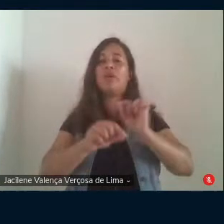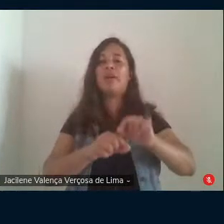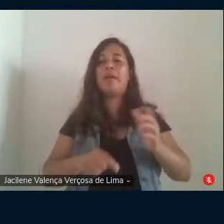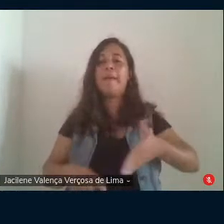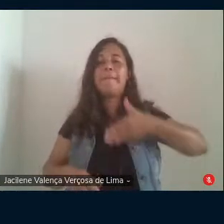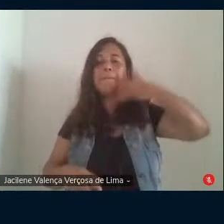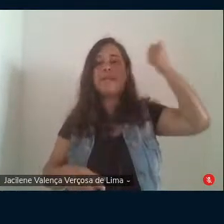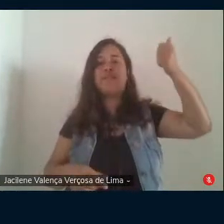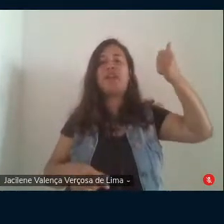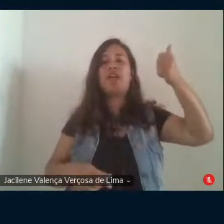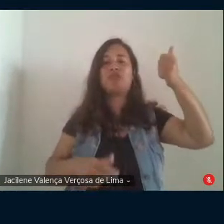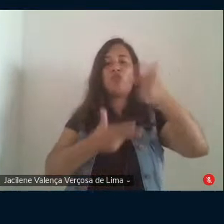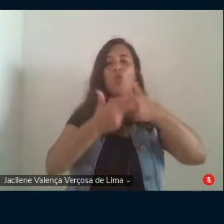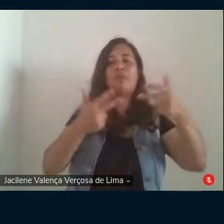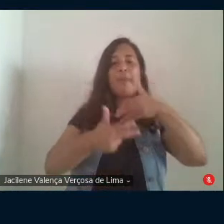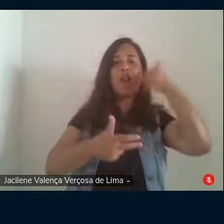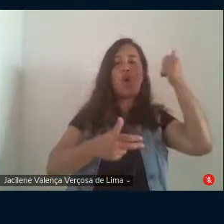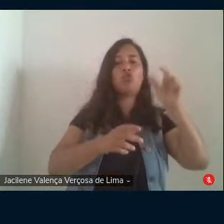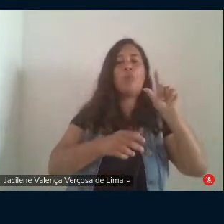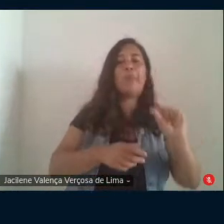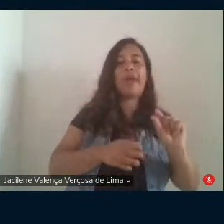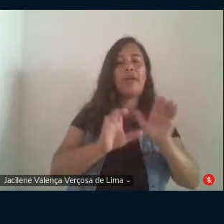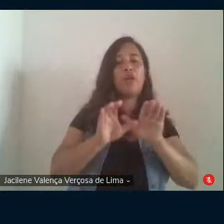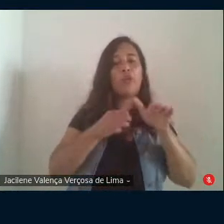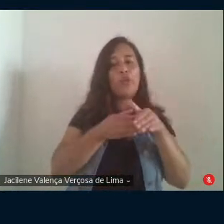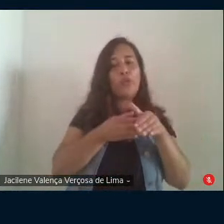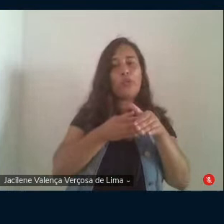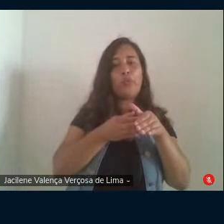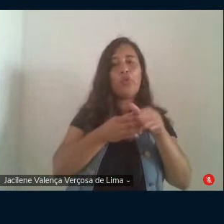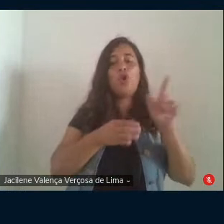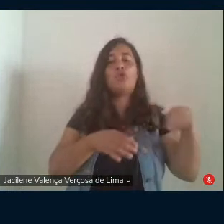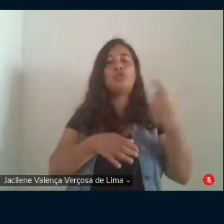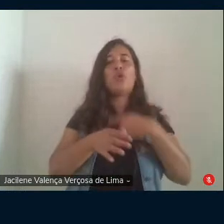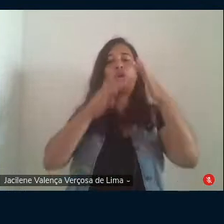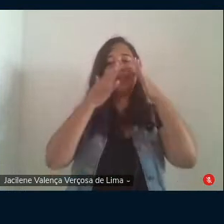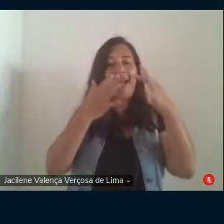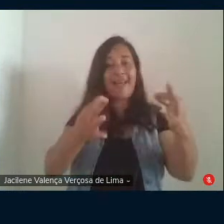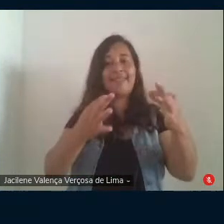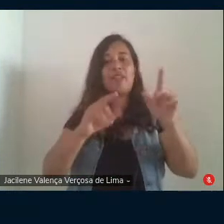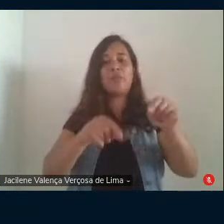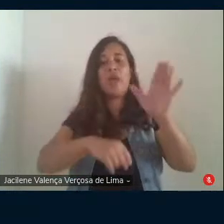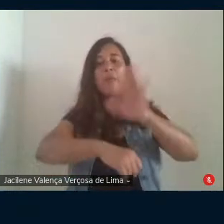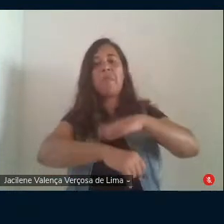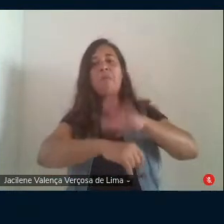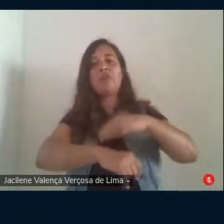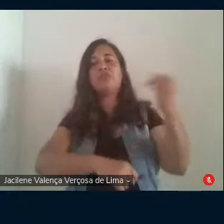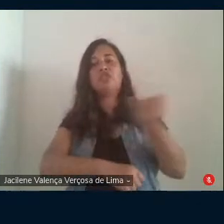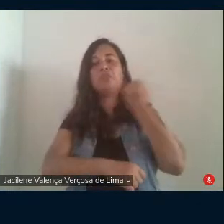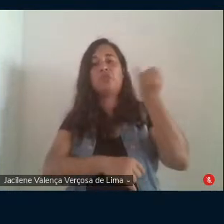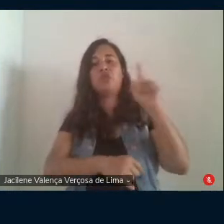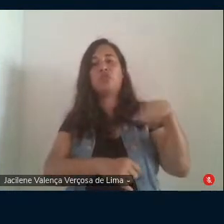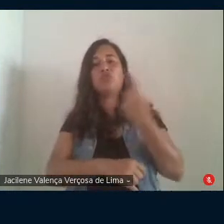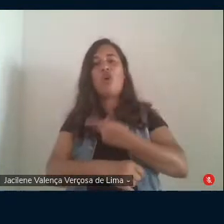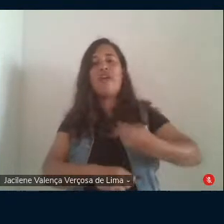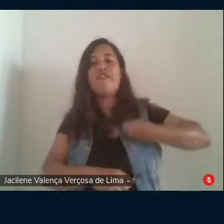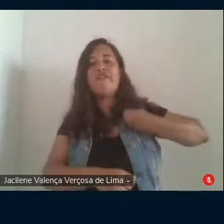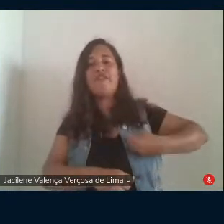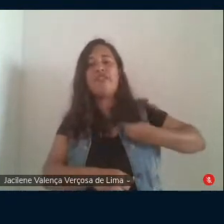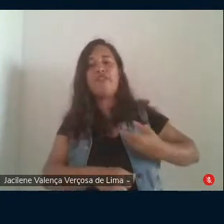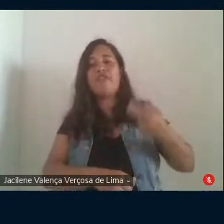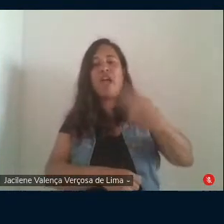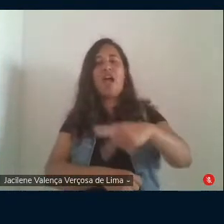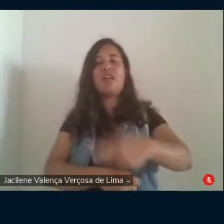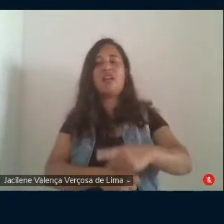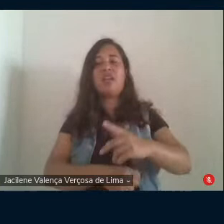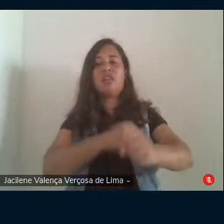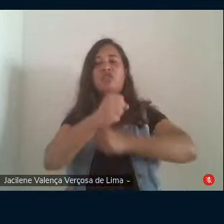grupo que nós estejamos atentos e atentas para esse momento tão importante que a gente vive aqui nesse ano de